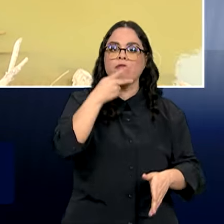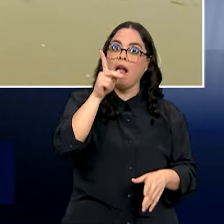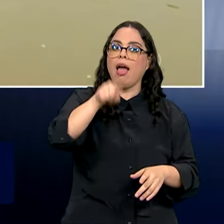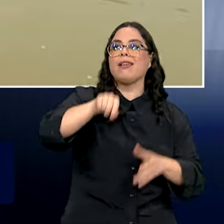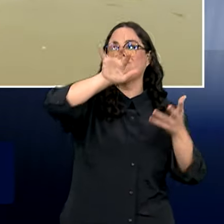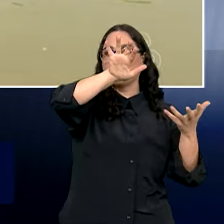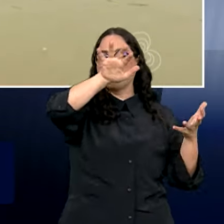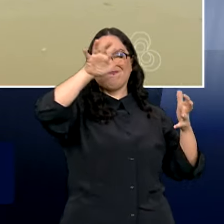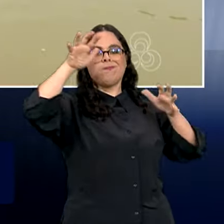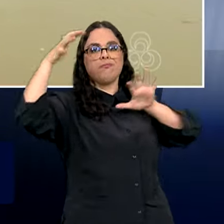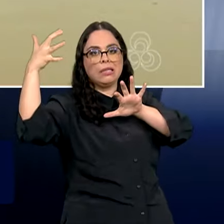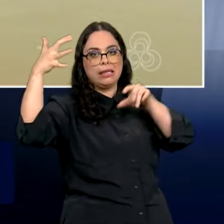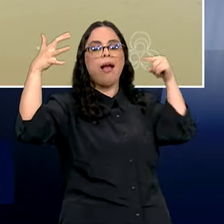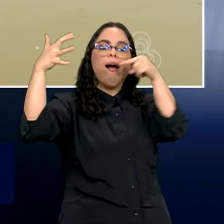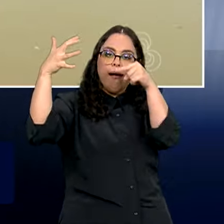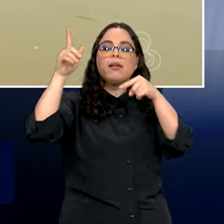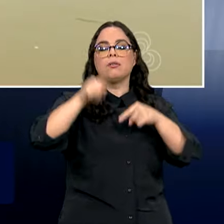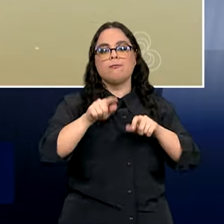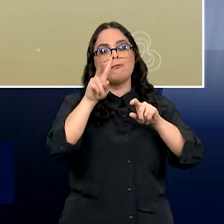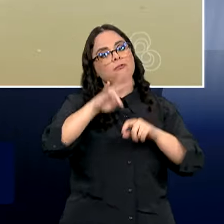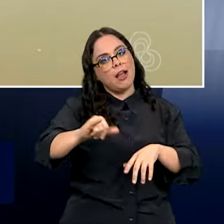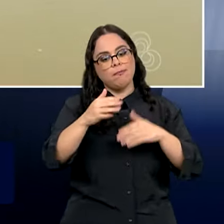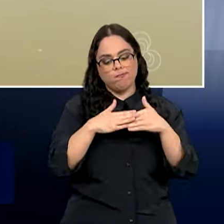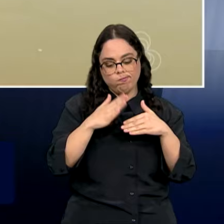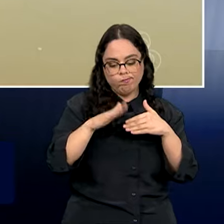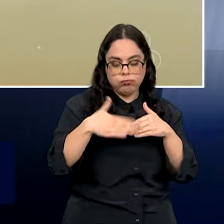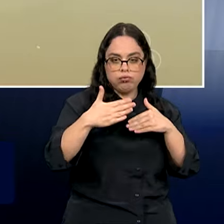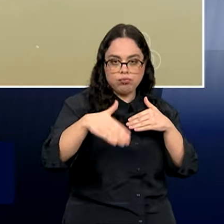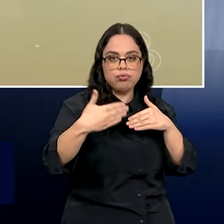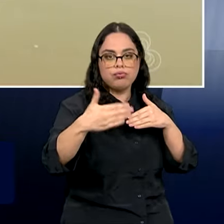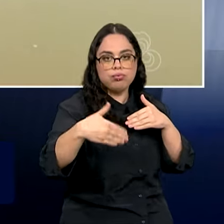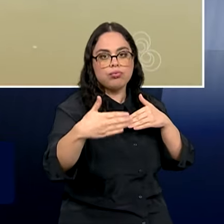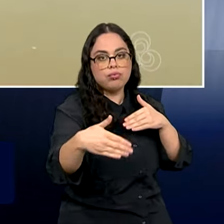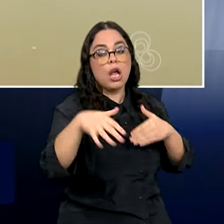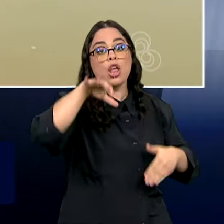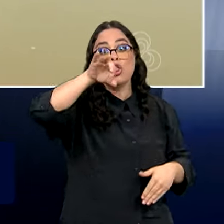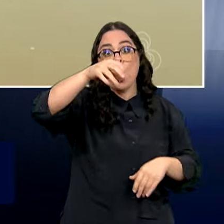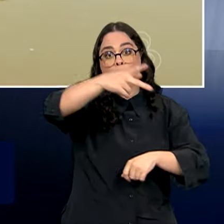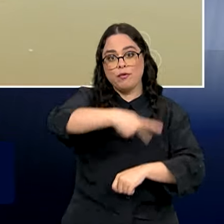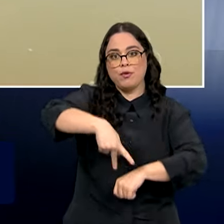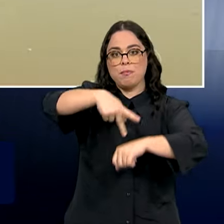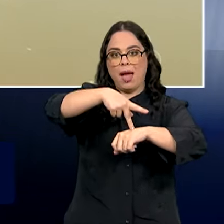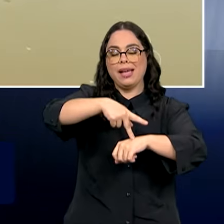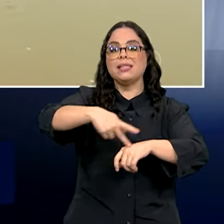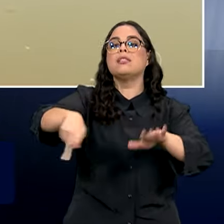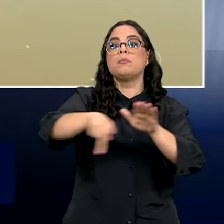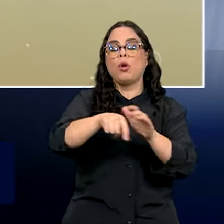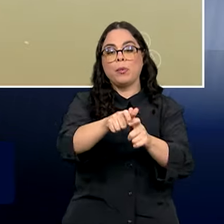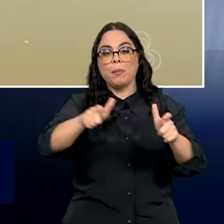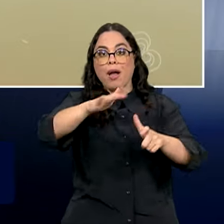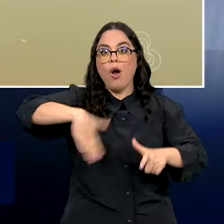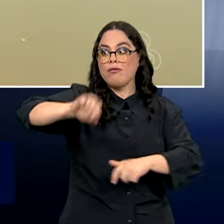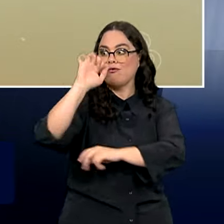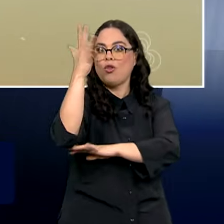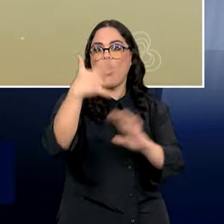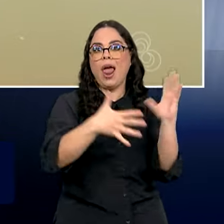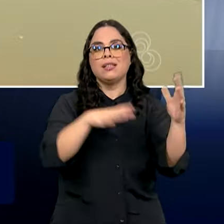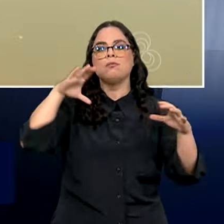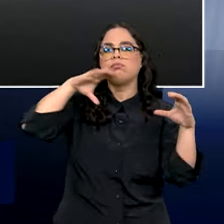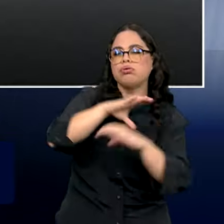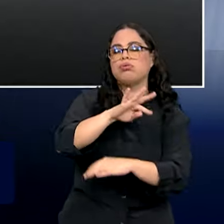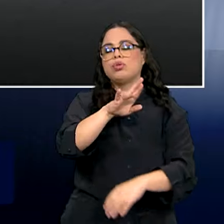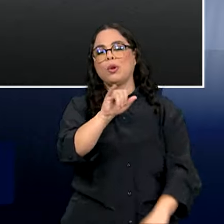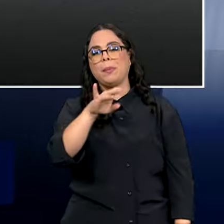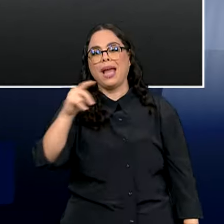climáticas, que pode se estender a nove países, a maior floresta tropical do mundo, sendo que o Brasil